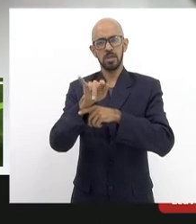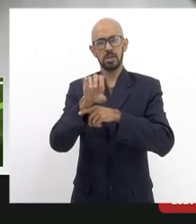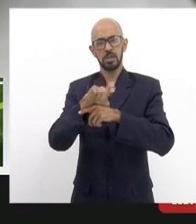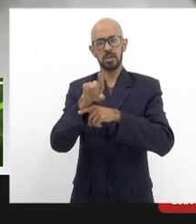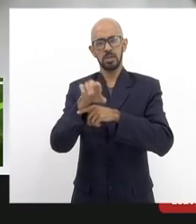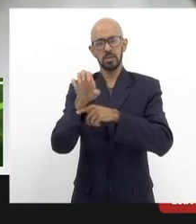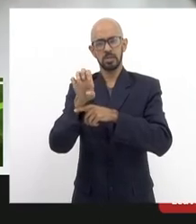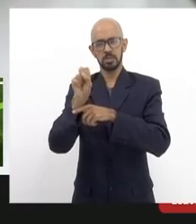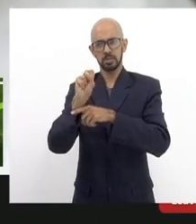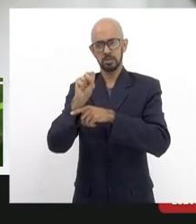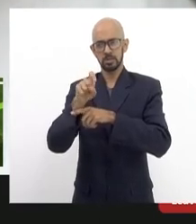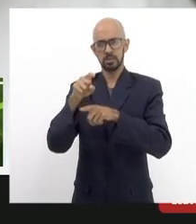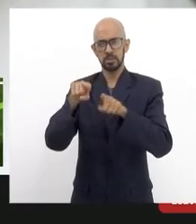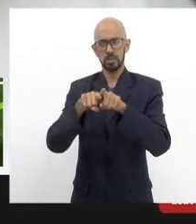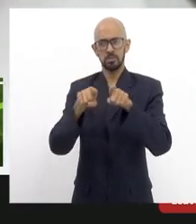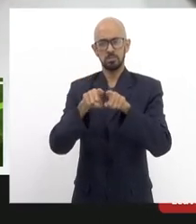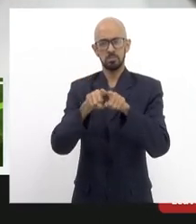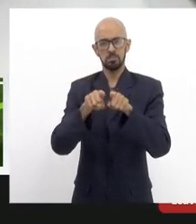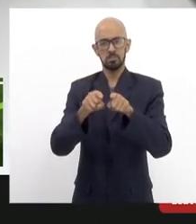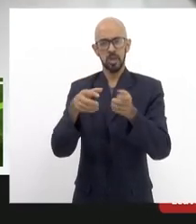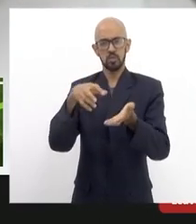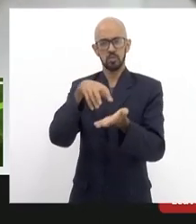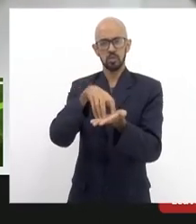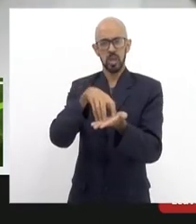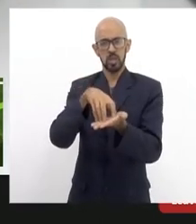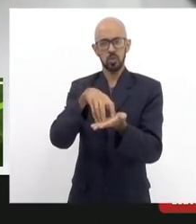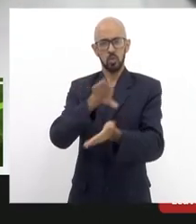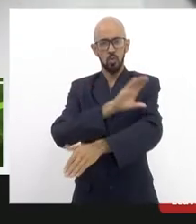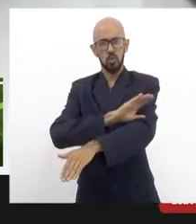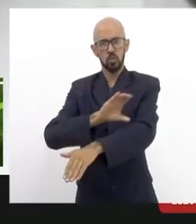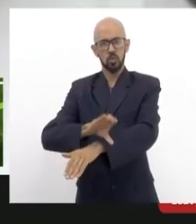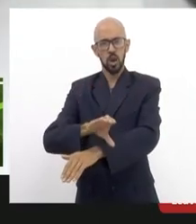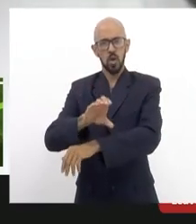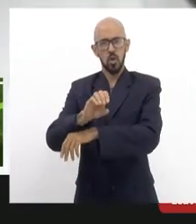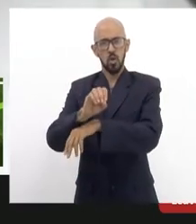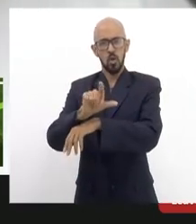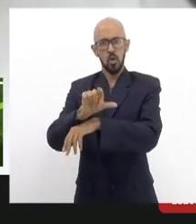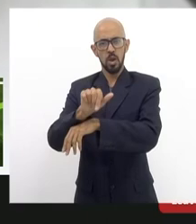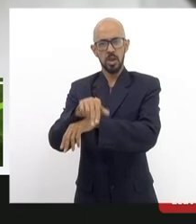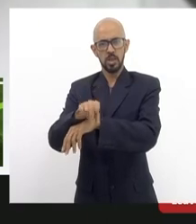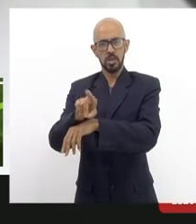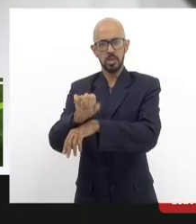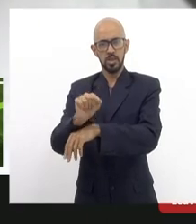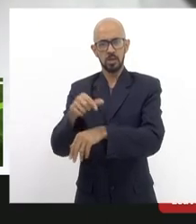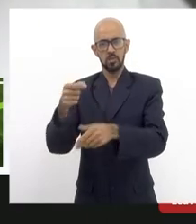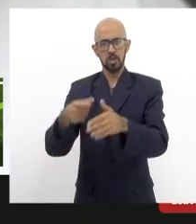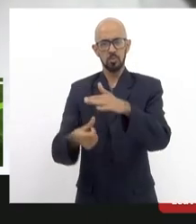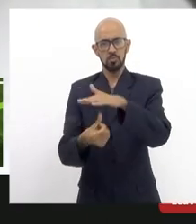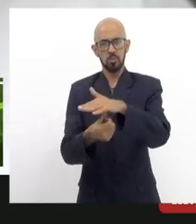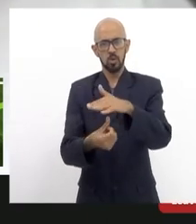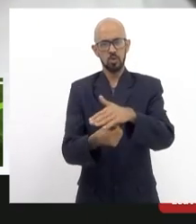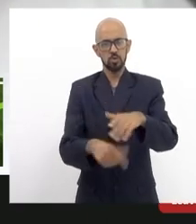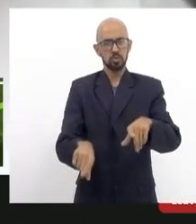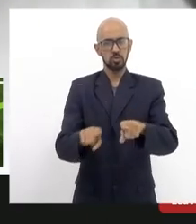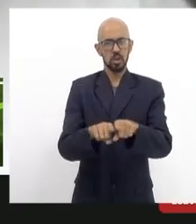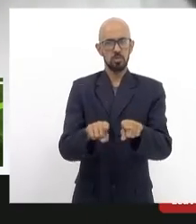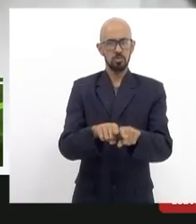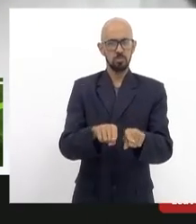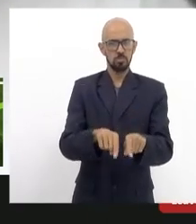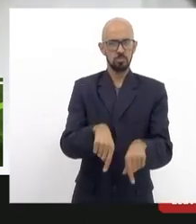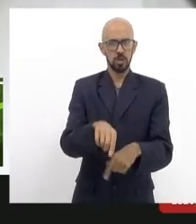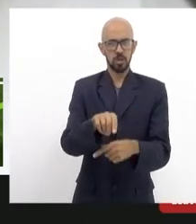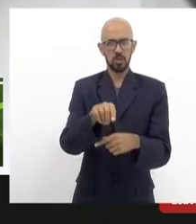passar no Centro Cultural Laurinda vamos passar no Poço de Saúde passar no Bar do Gomes nos demais